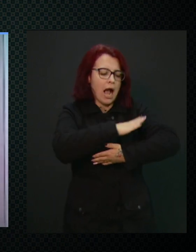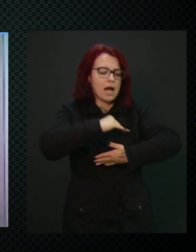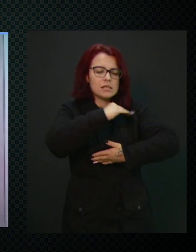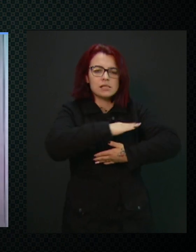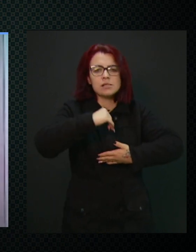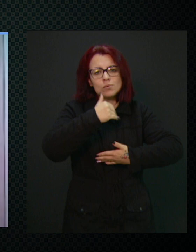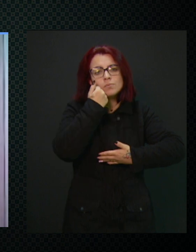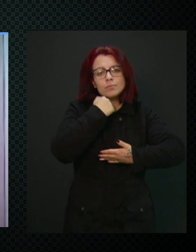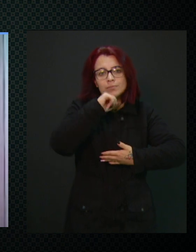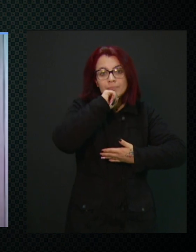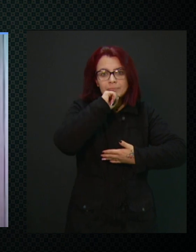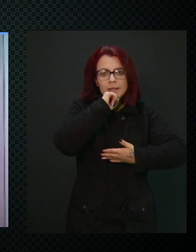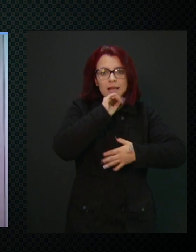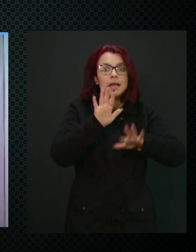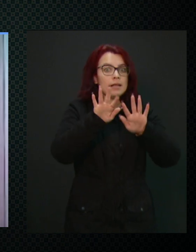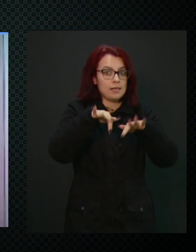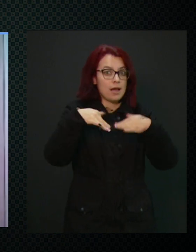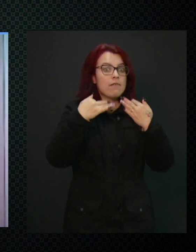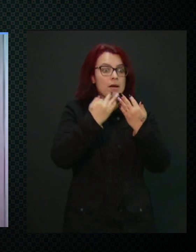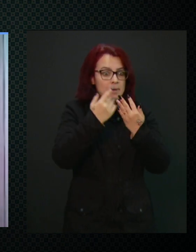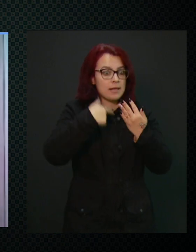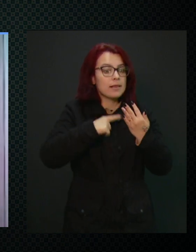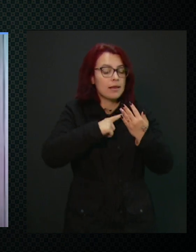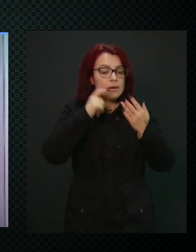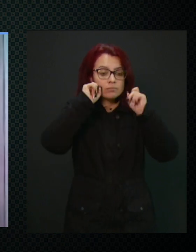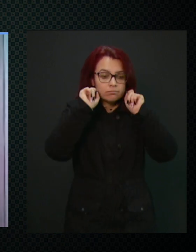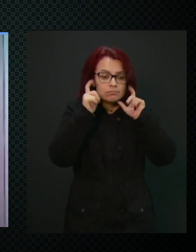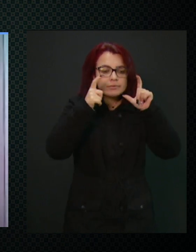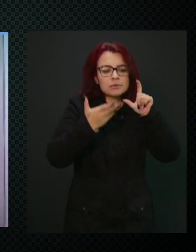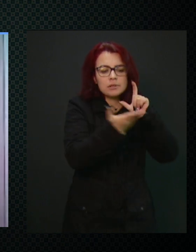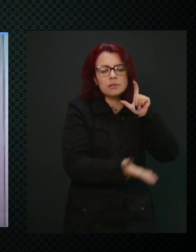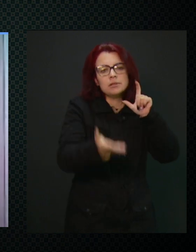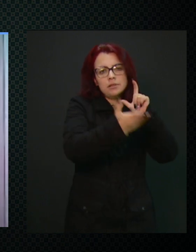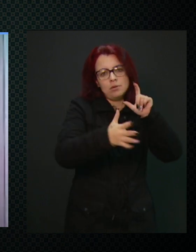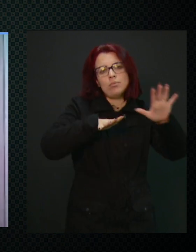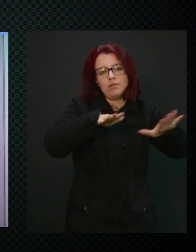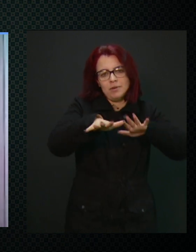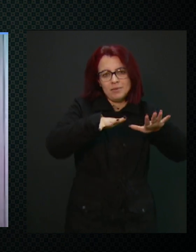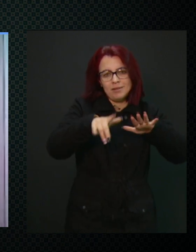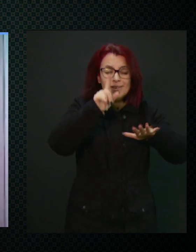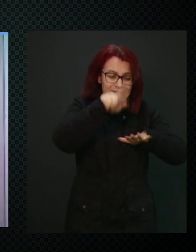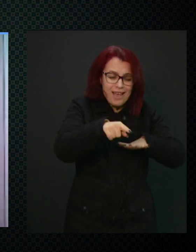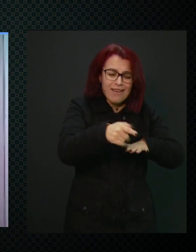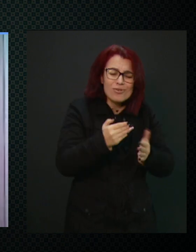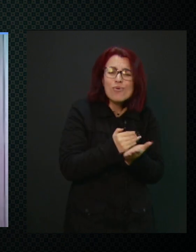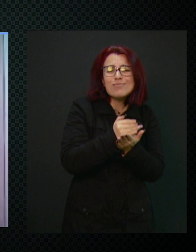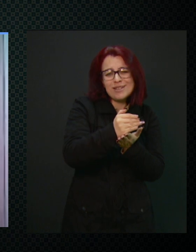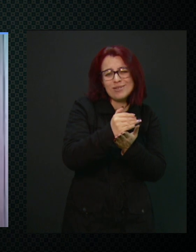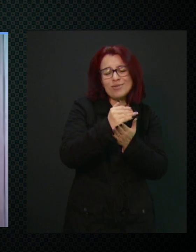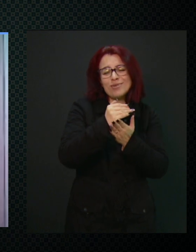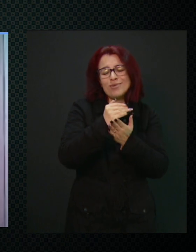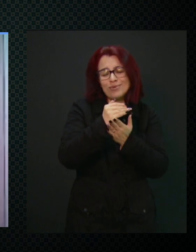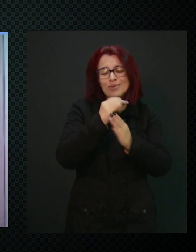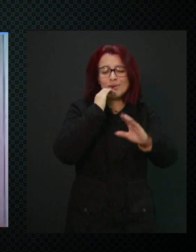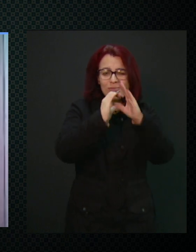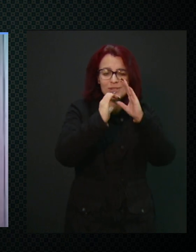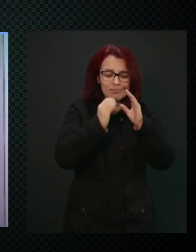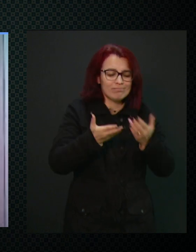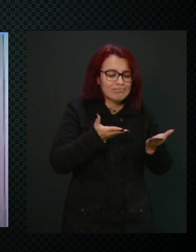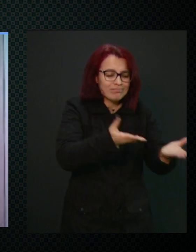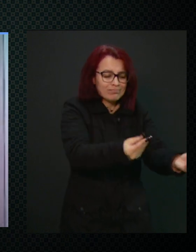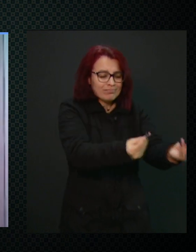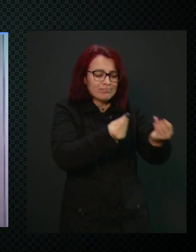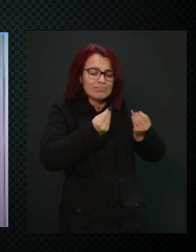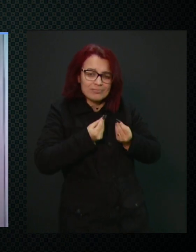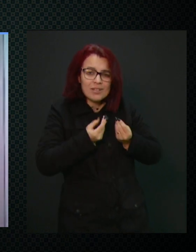família, ela começa a ficar bem atenta a tudo isso. E isso é início da comunicação. Isso é início, é o que